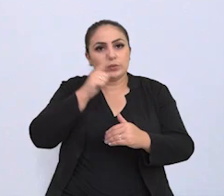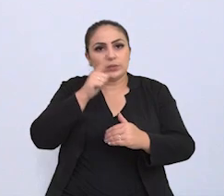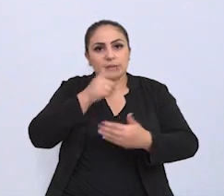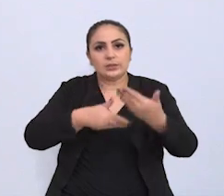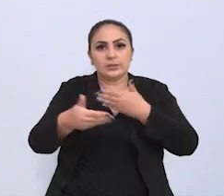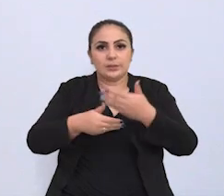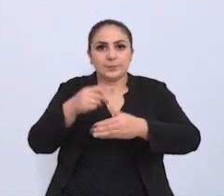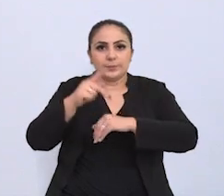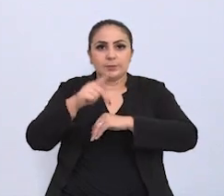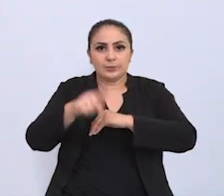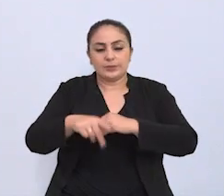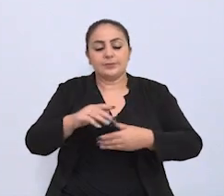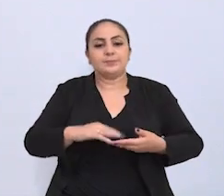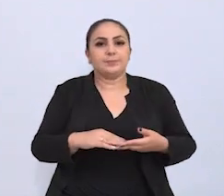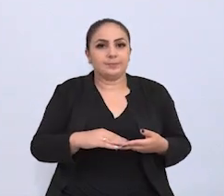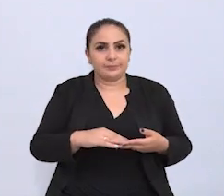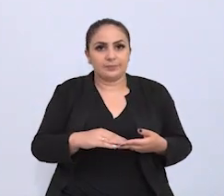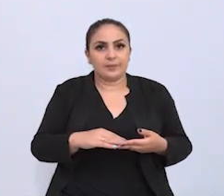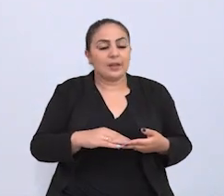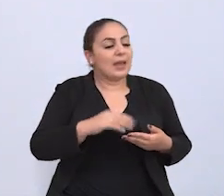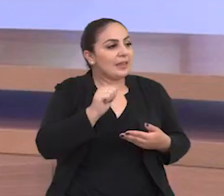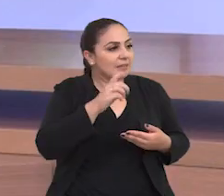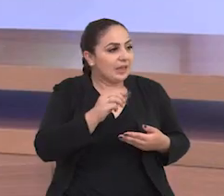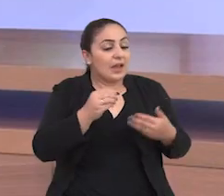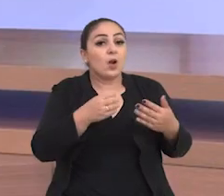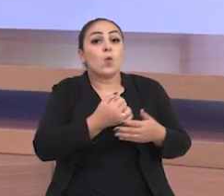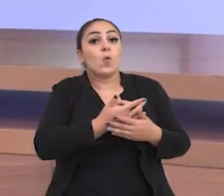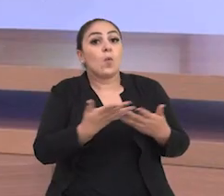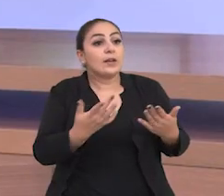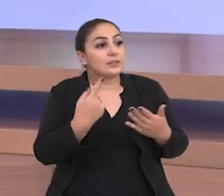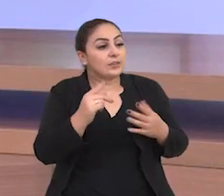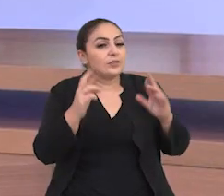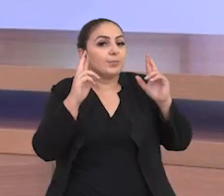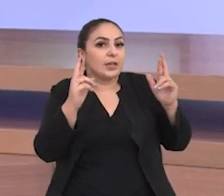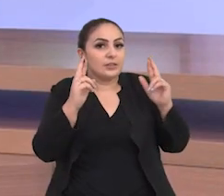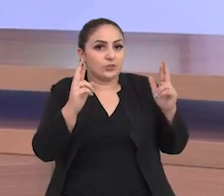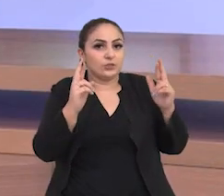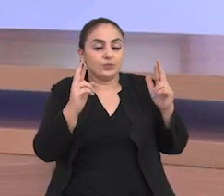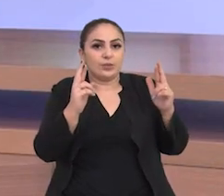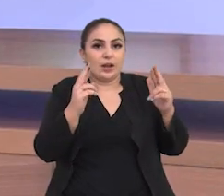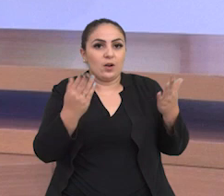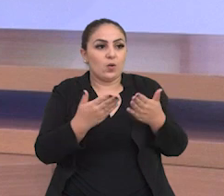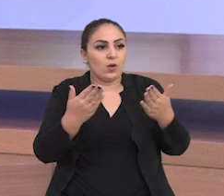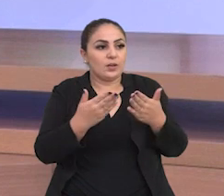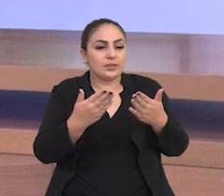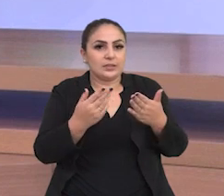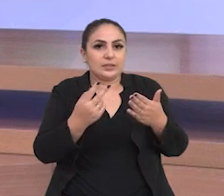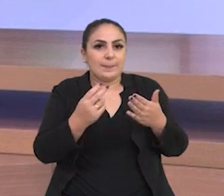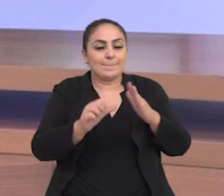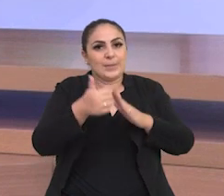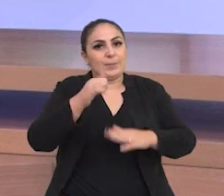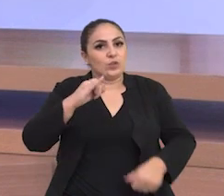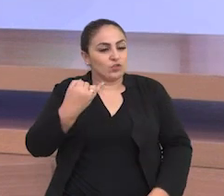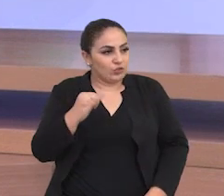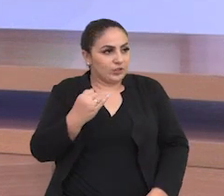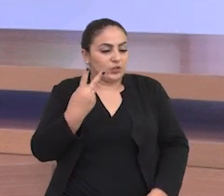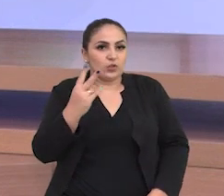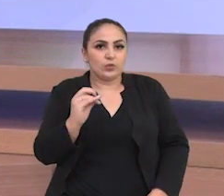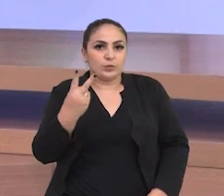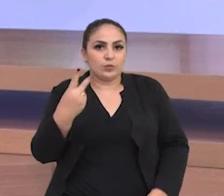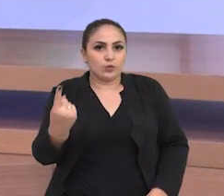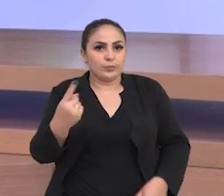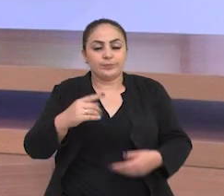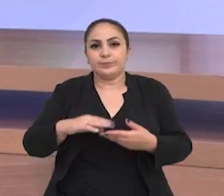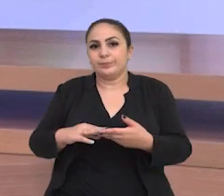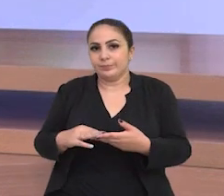possível para atender os passo fundenses E Ada, então quais são as suas expectativas a partir de primeiro de janeiro de